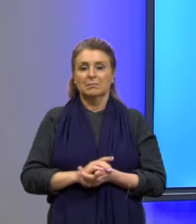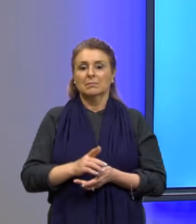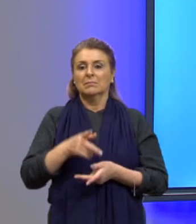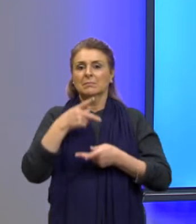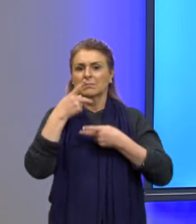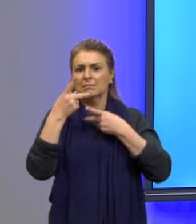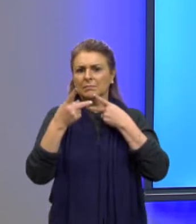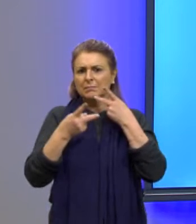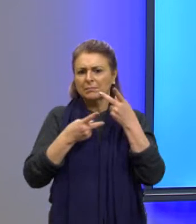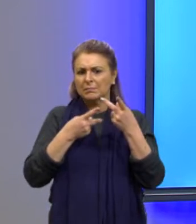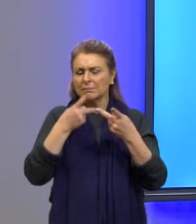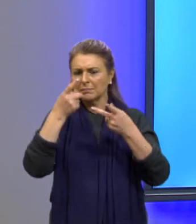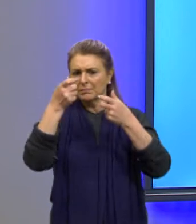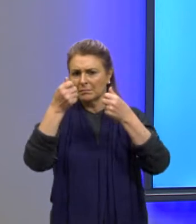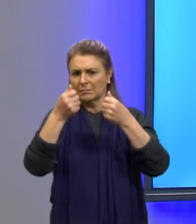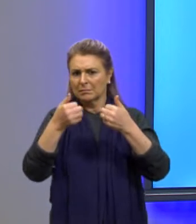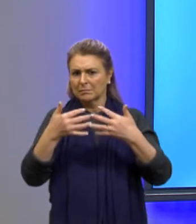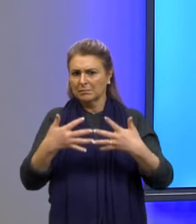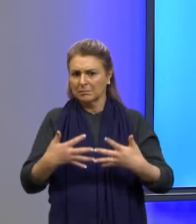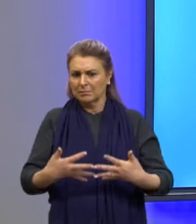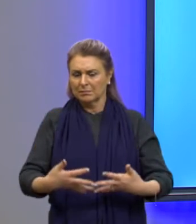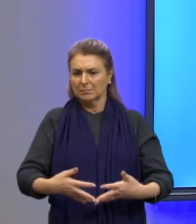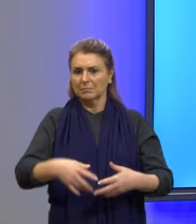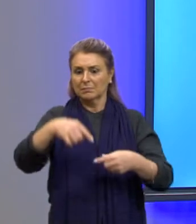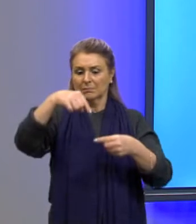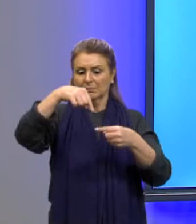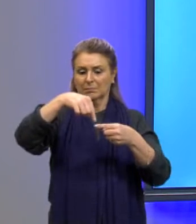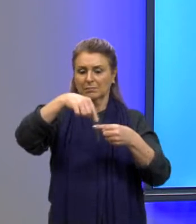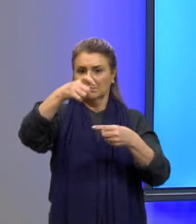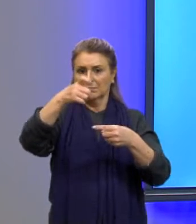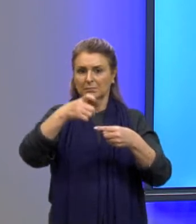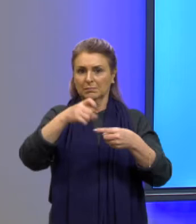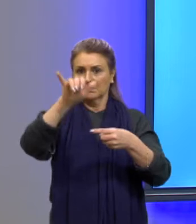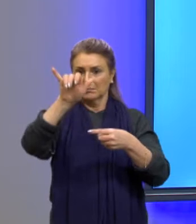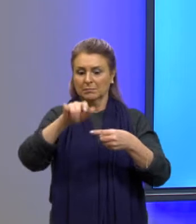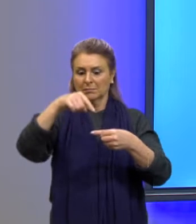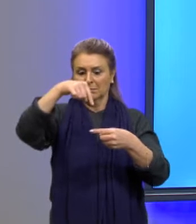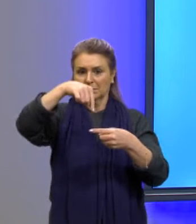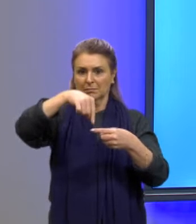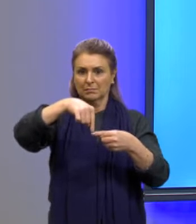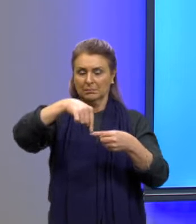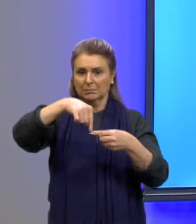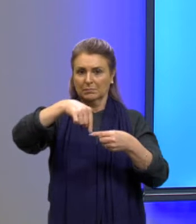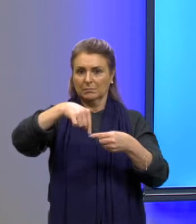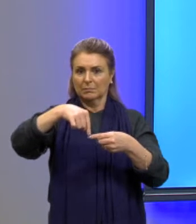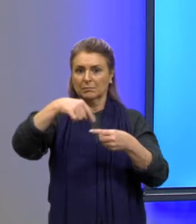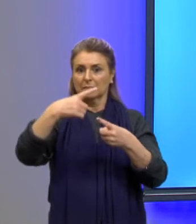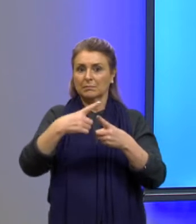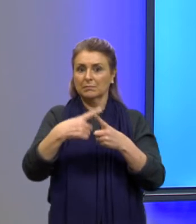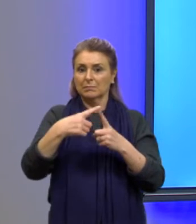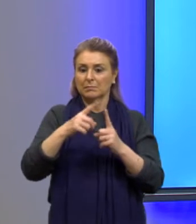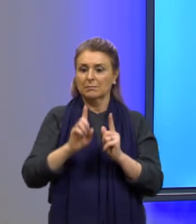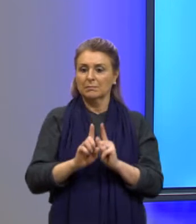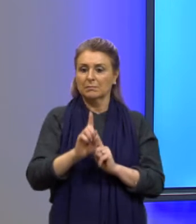falando de X do vértice e Y do vértice, porque nós estamos falando em altura